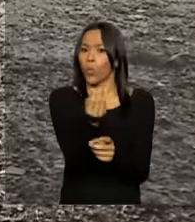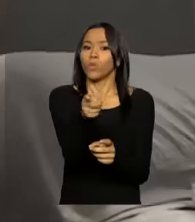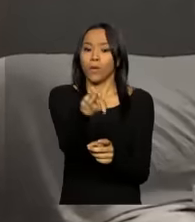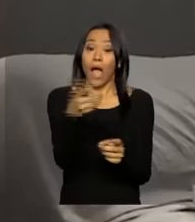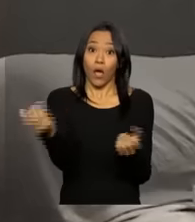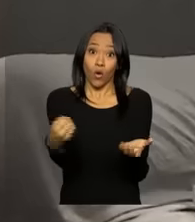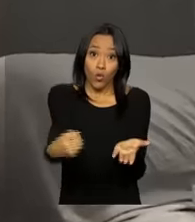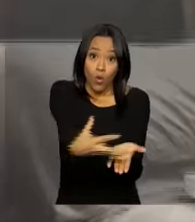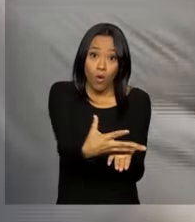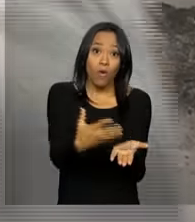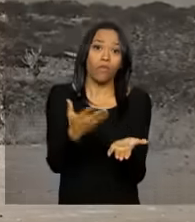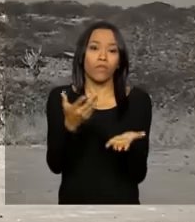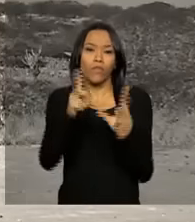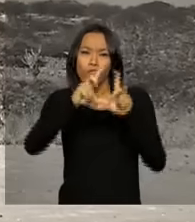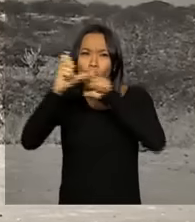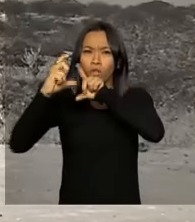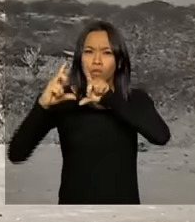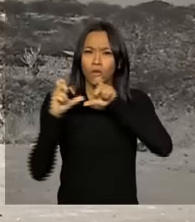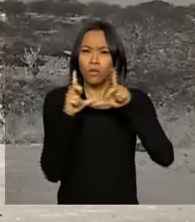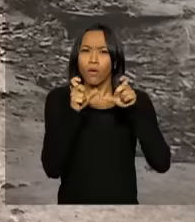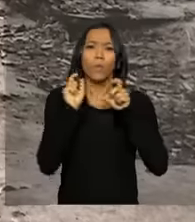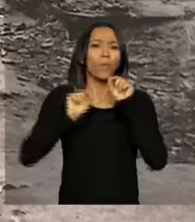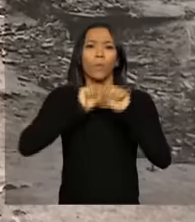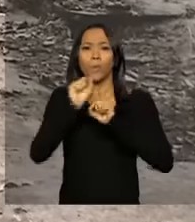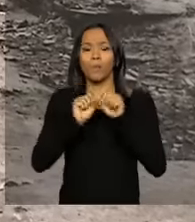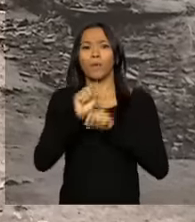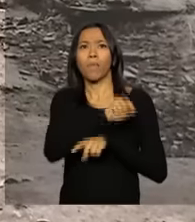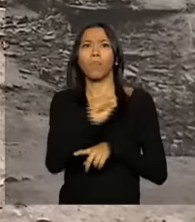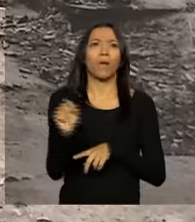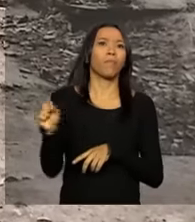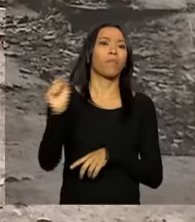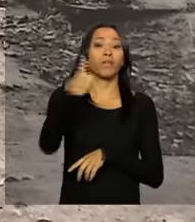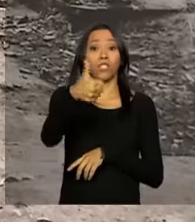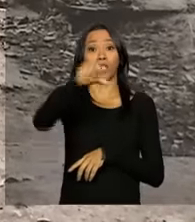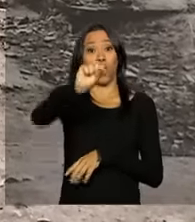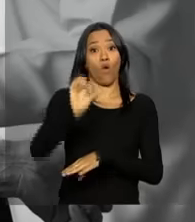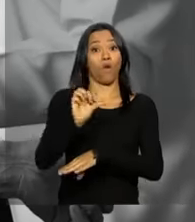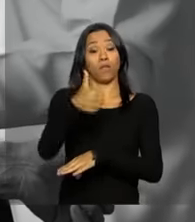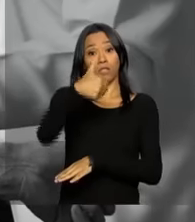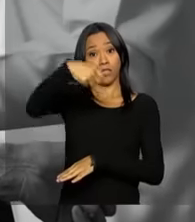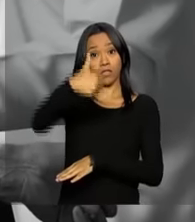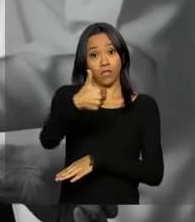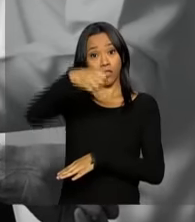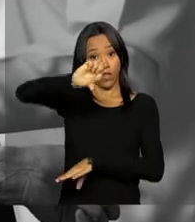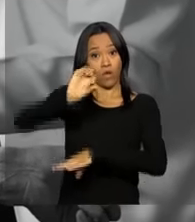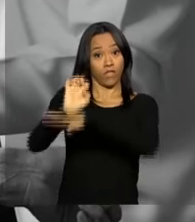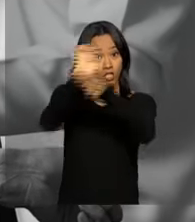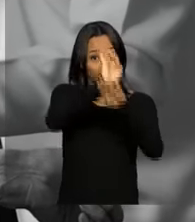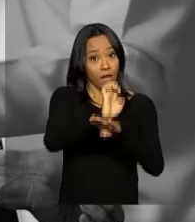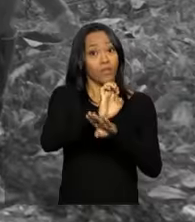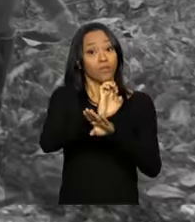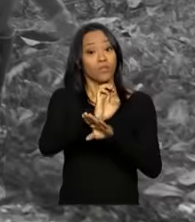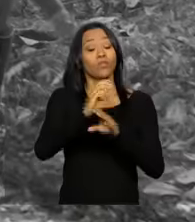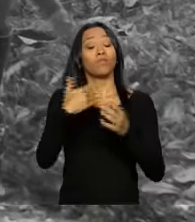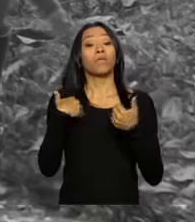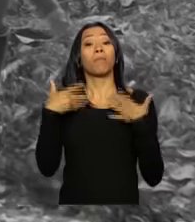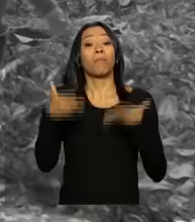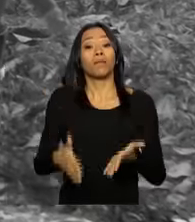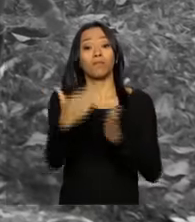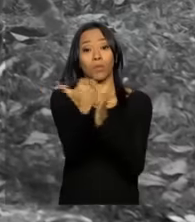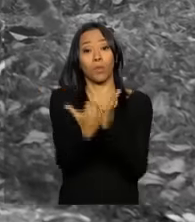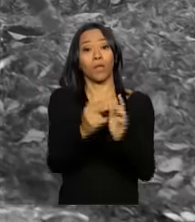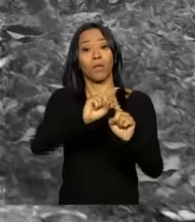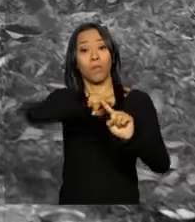obra com fotos que fez durante uma expedição por 19 estados que fazem parte do programa Mais Médicos. Esse é um